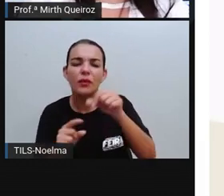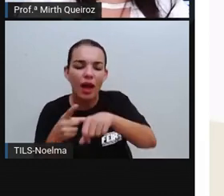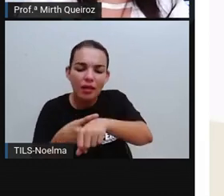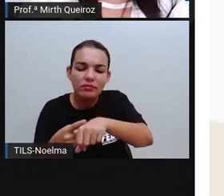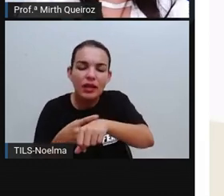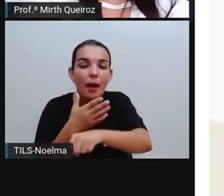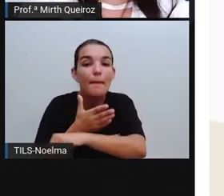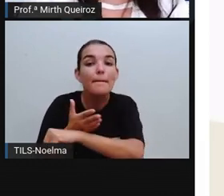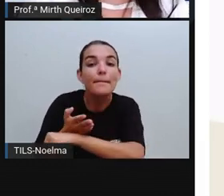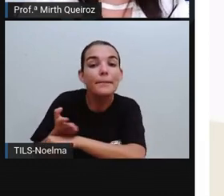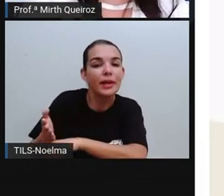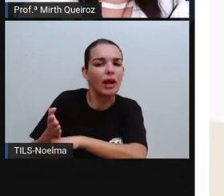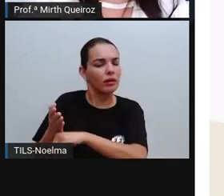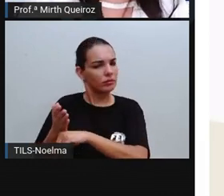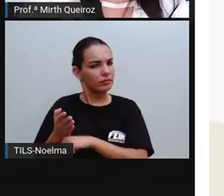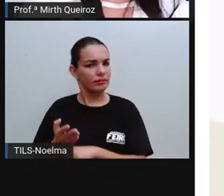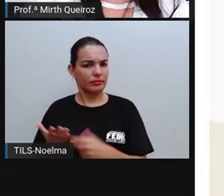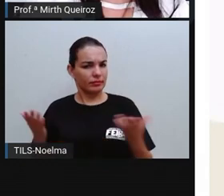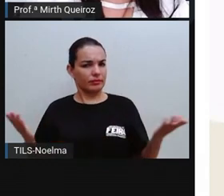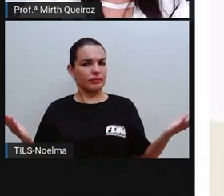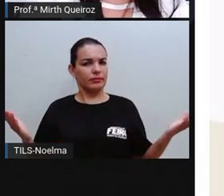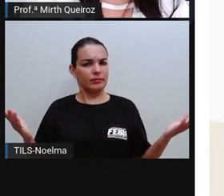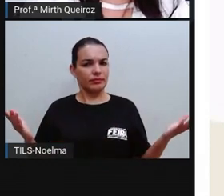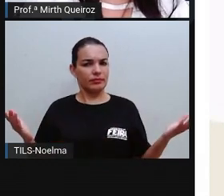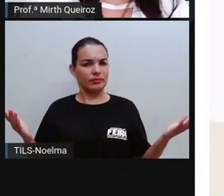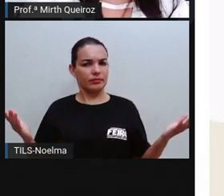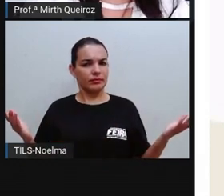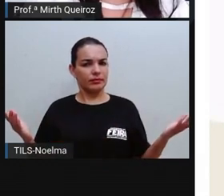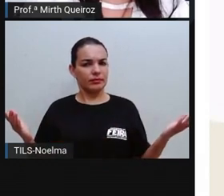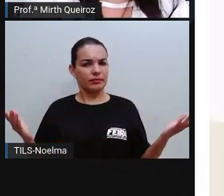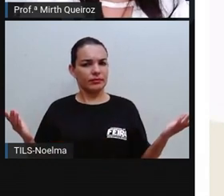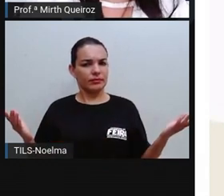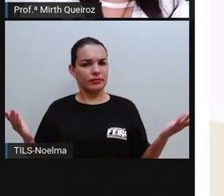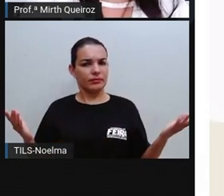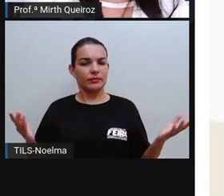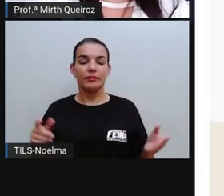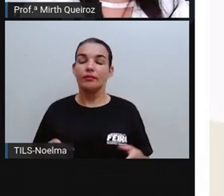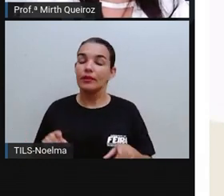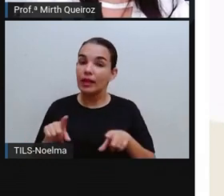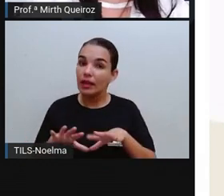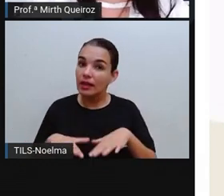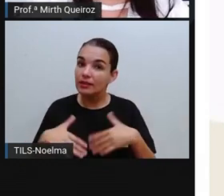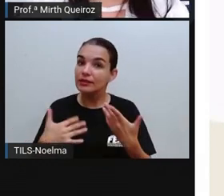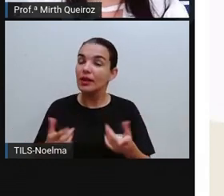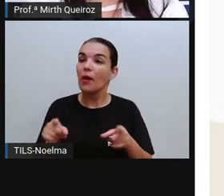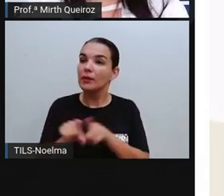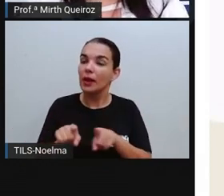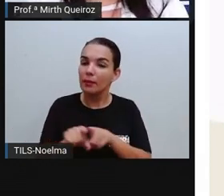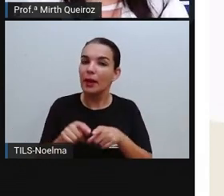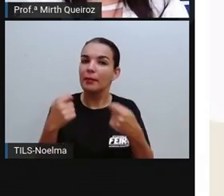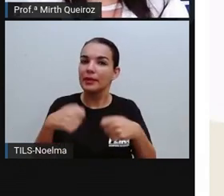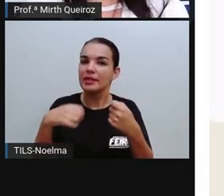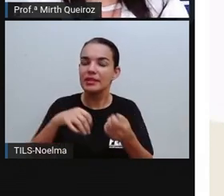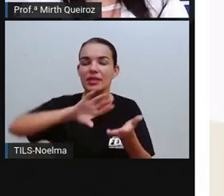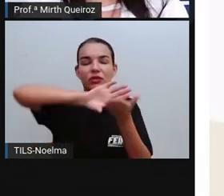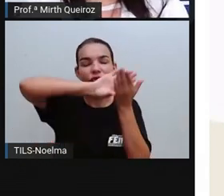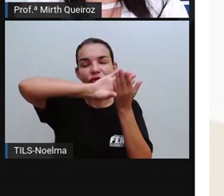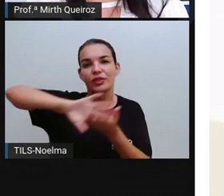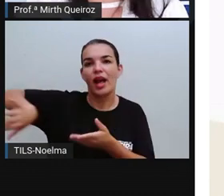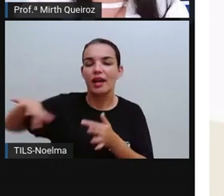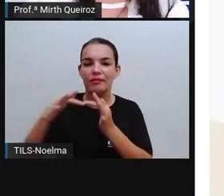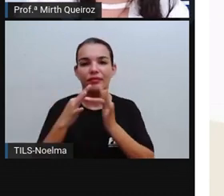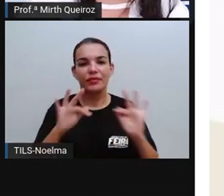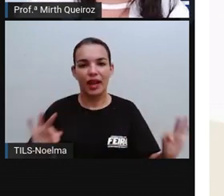semelhante, mais próximo da cor branca de pele. Então, também é algo racista,